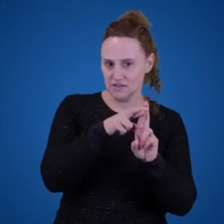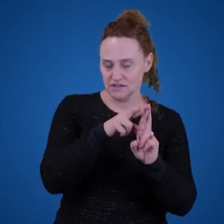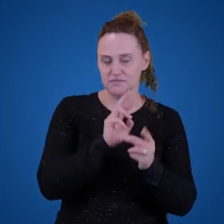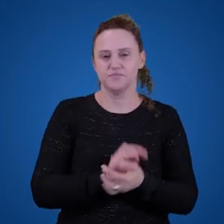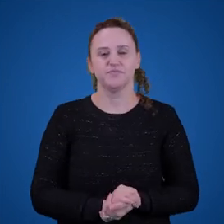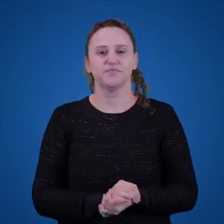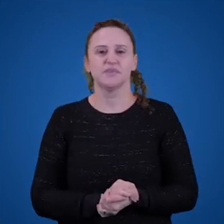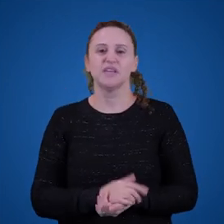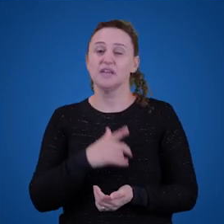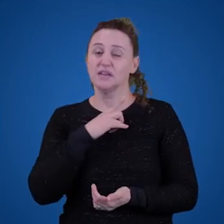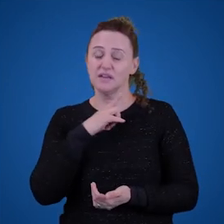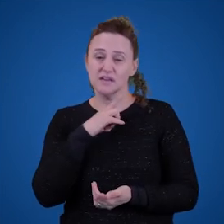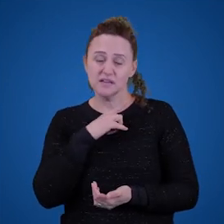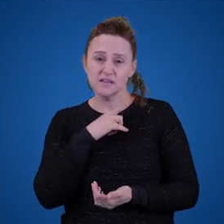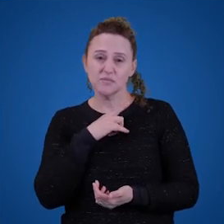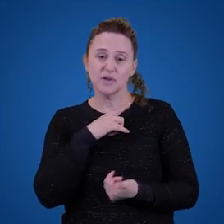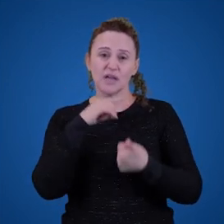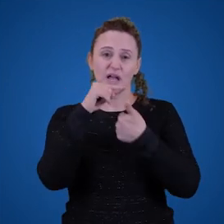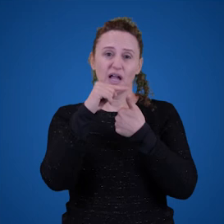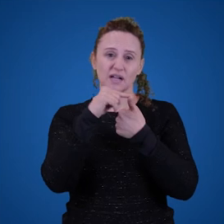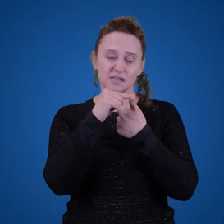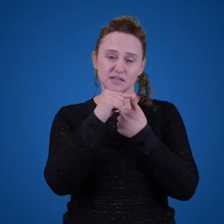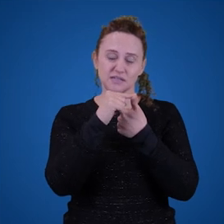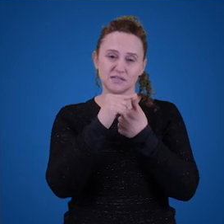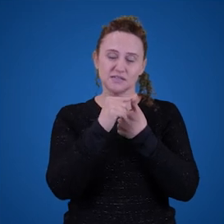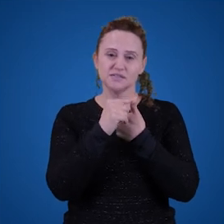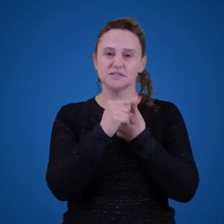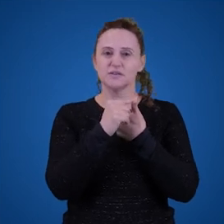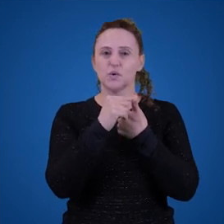é o problema do significado da linguagem literária.